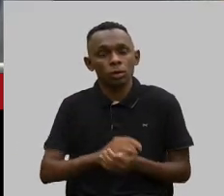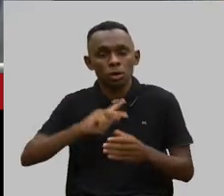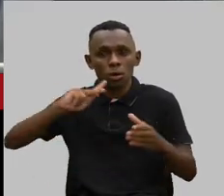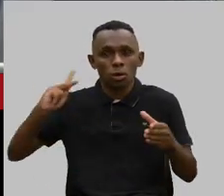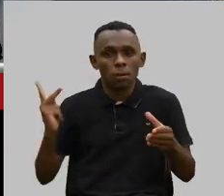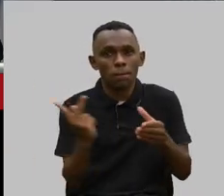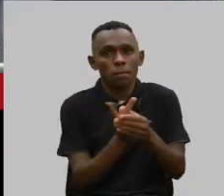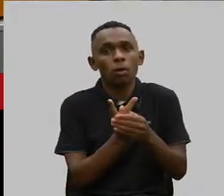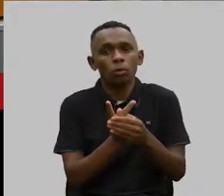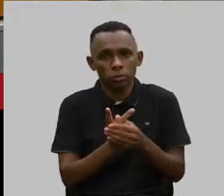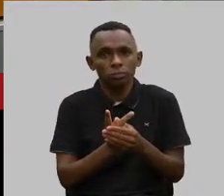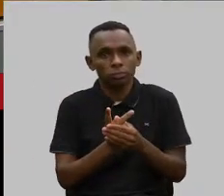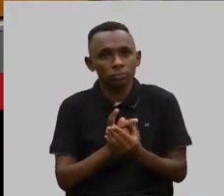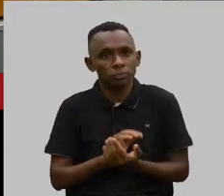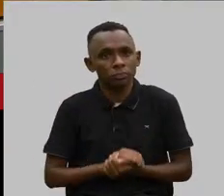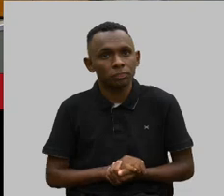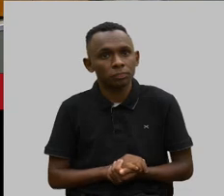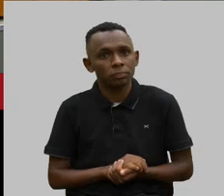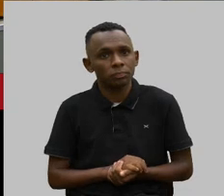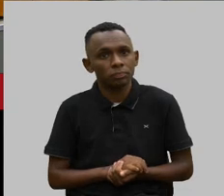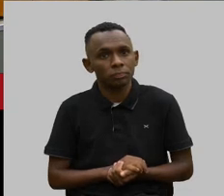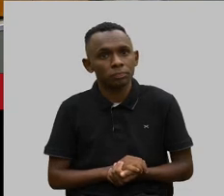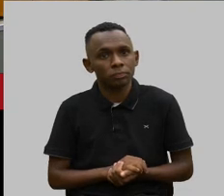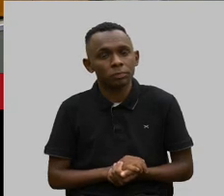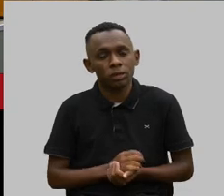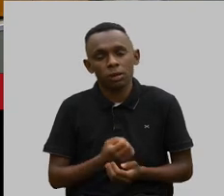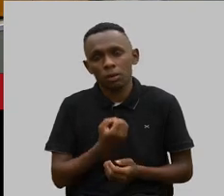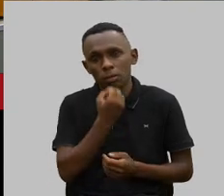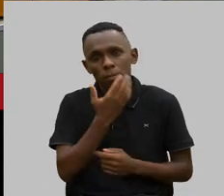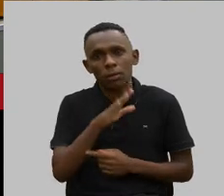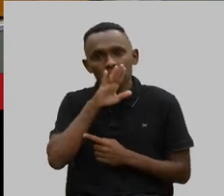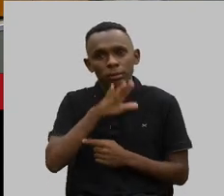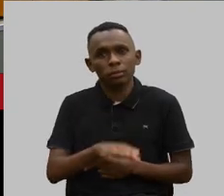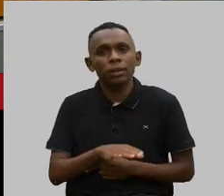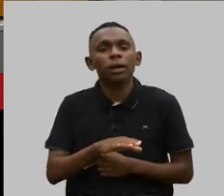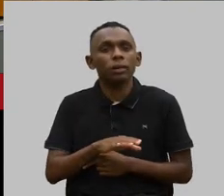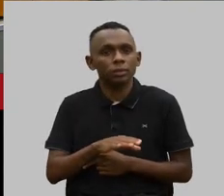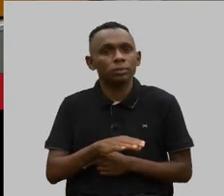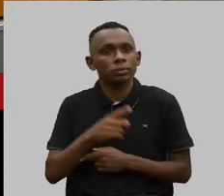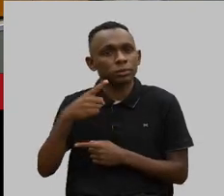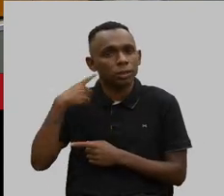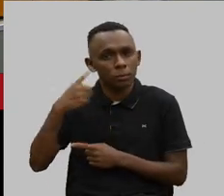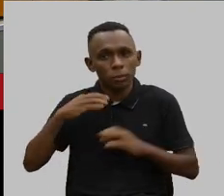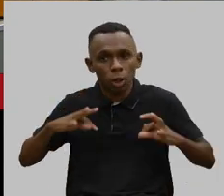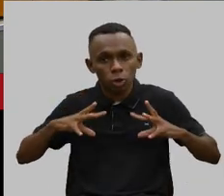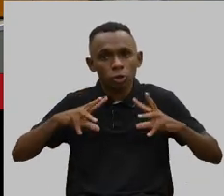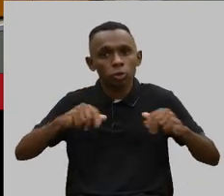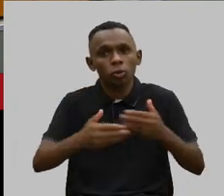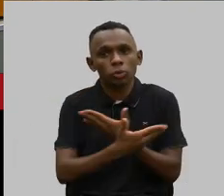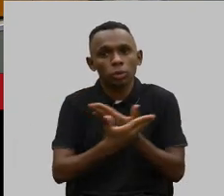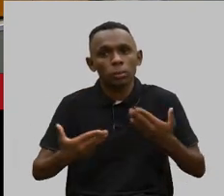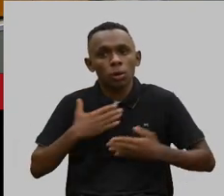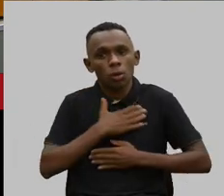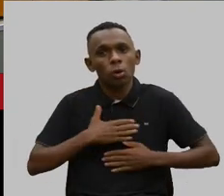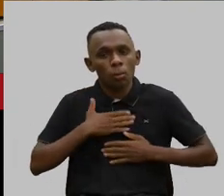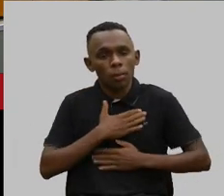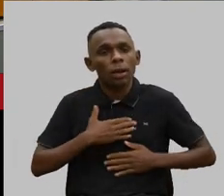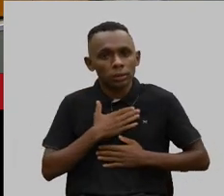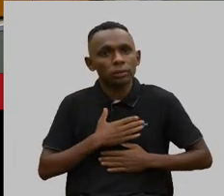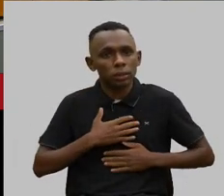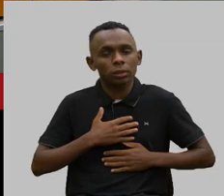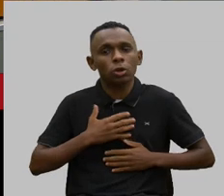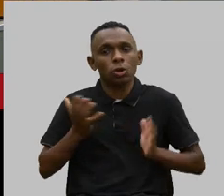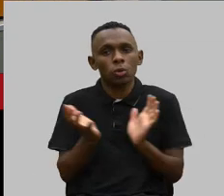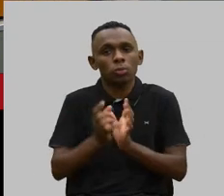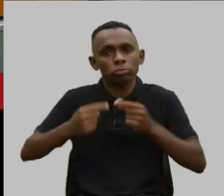Assembleia Espaço Cidadanino. Boa tarde, deputada. Boa tarde a todos. É um prazer estar aqui nessa comissão que tem